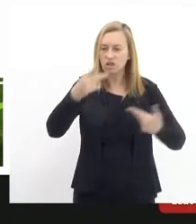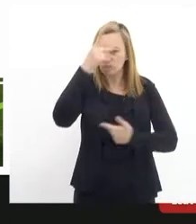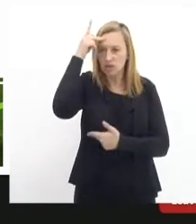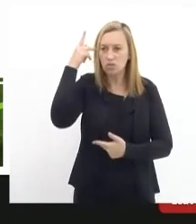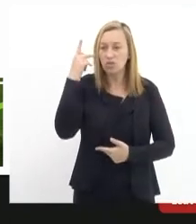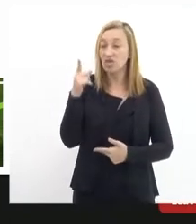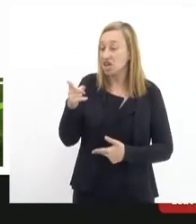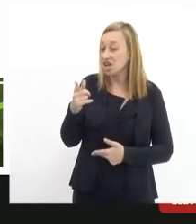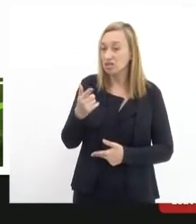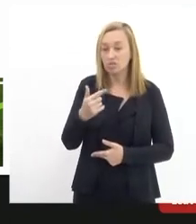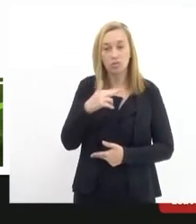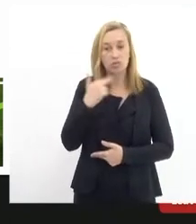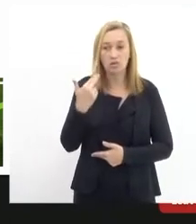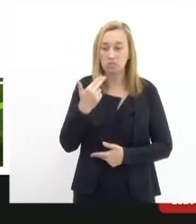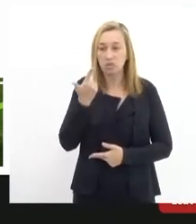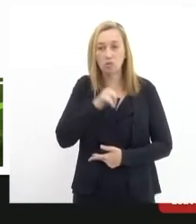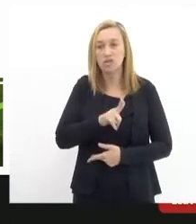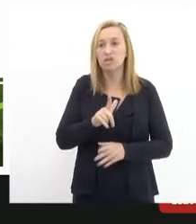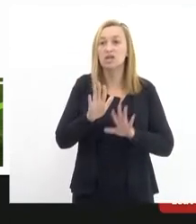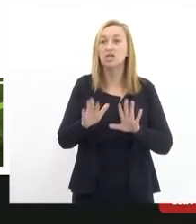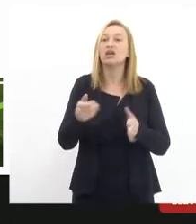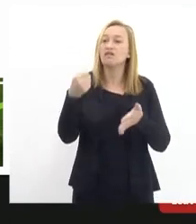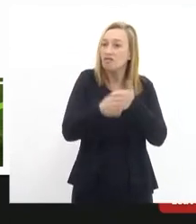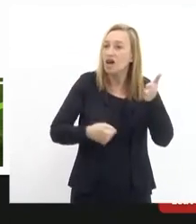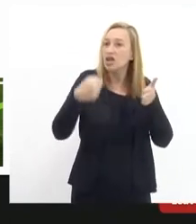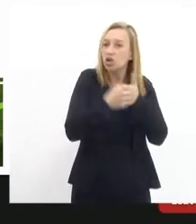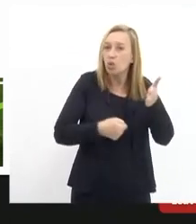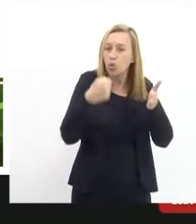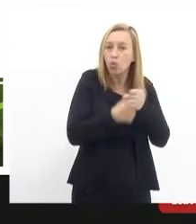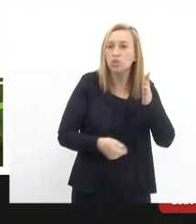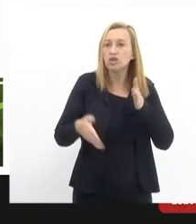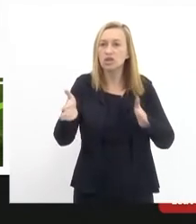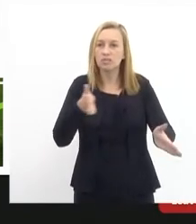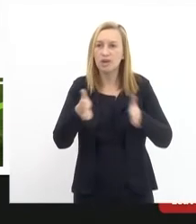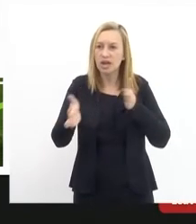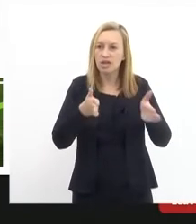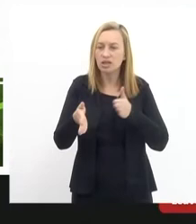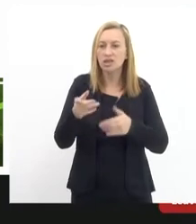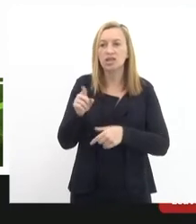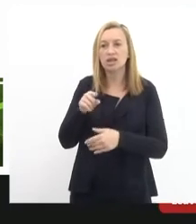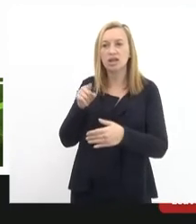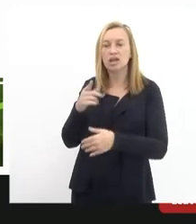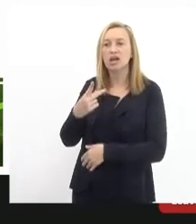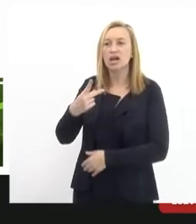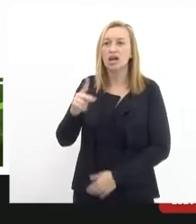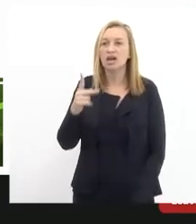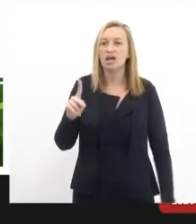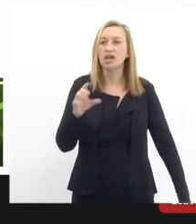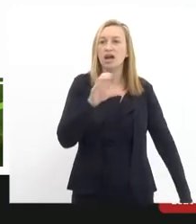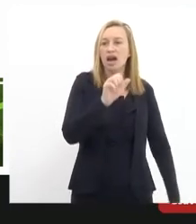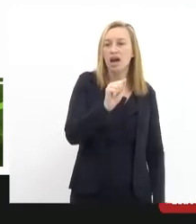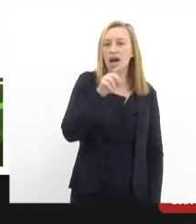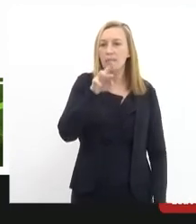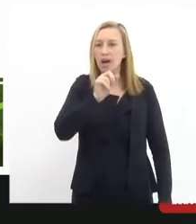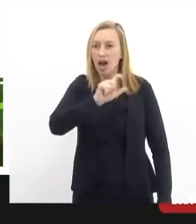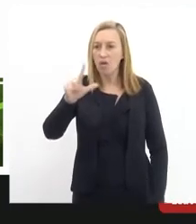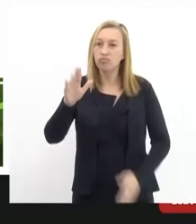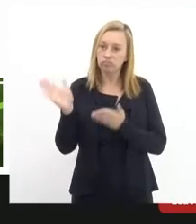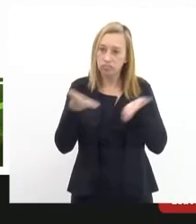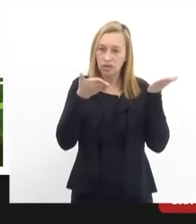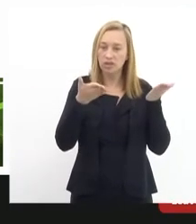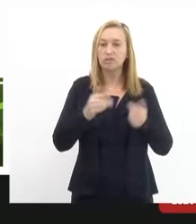Bom, aí fizemos várias lutas nesse período entre eles essa, de ir lá no Cabral para fazer. Vamos adiante.